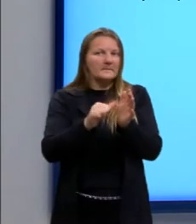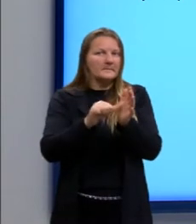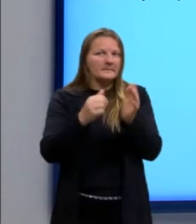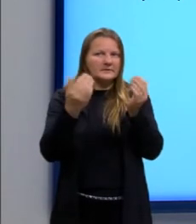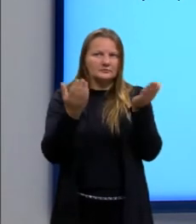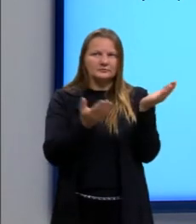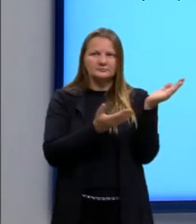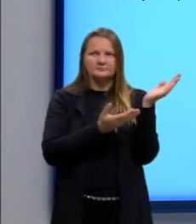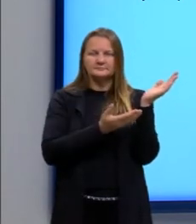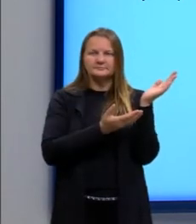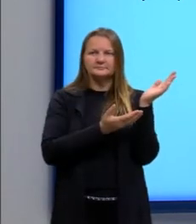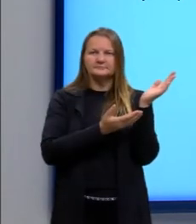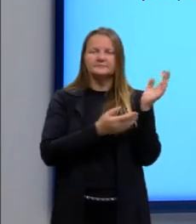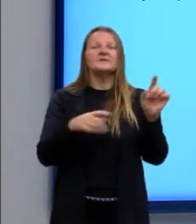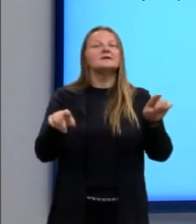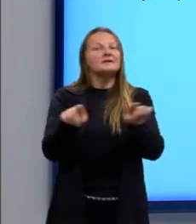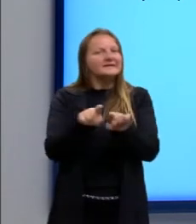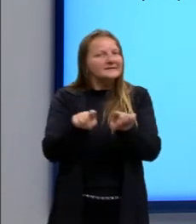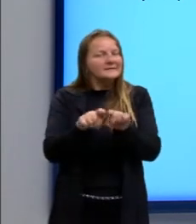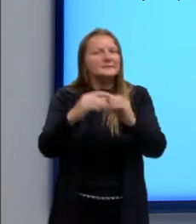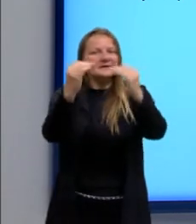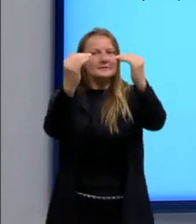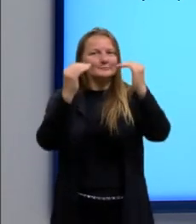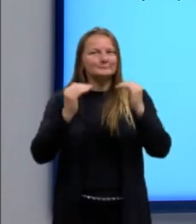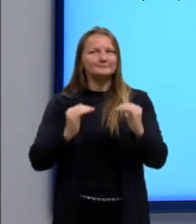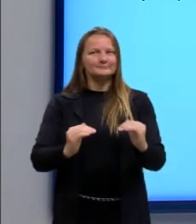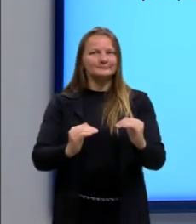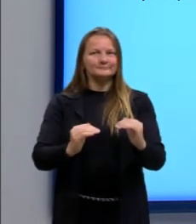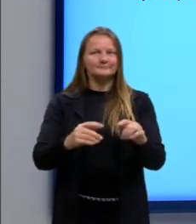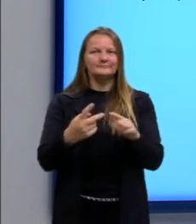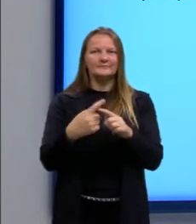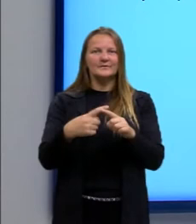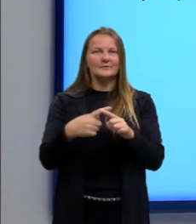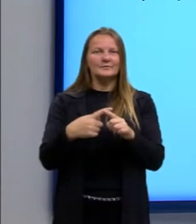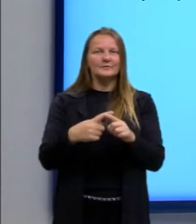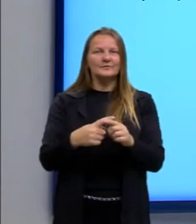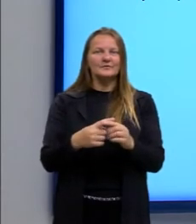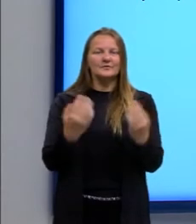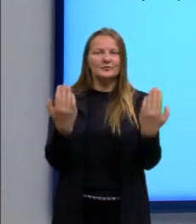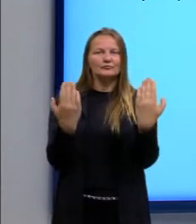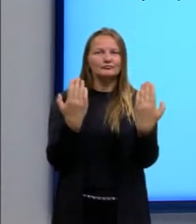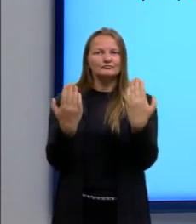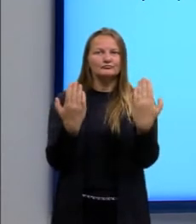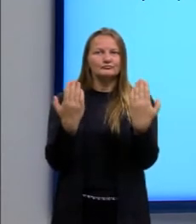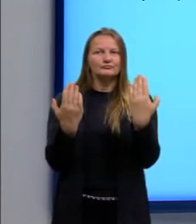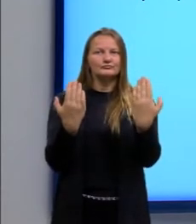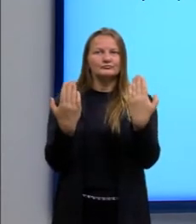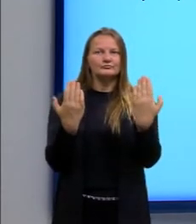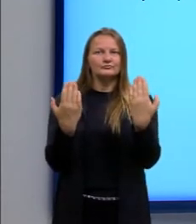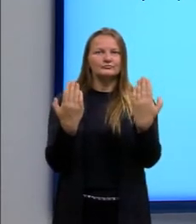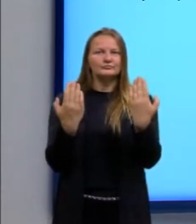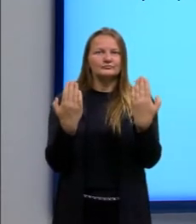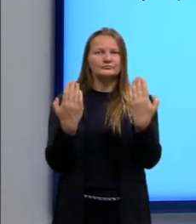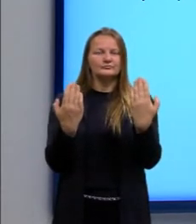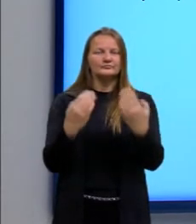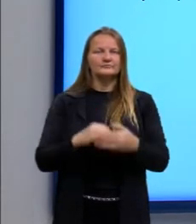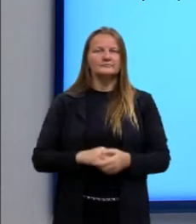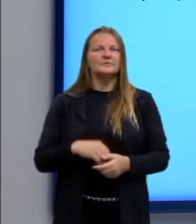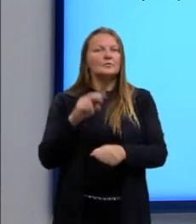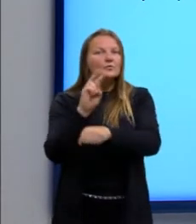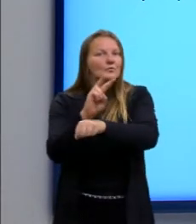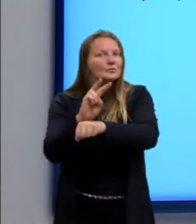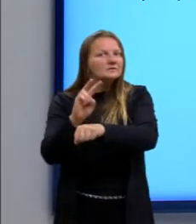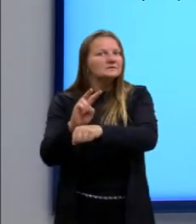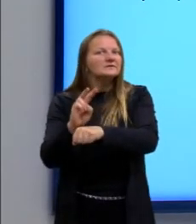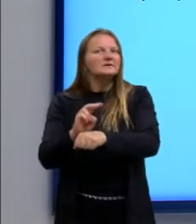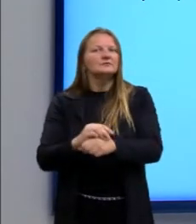E a mesma coisa acontece embaixo, porque elas são análogas uma à outra, certo? Então, cuidado, né?